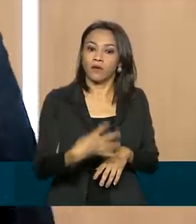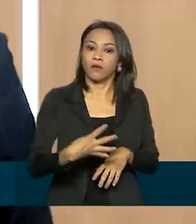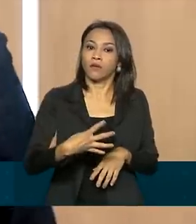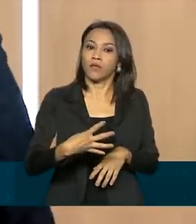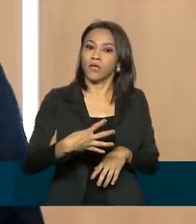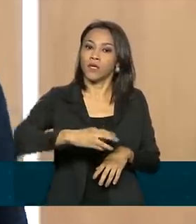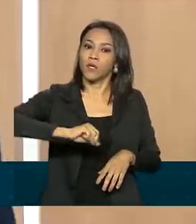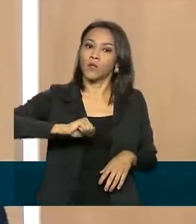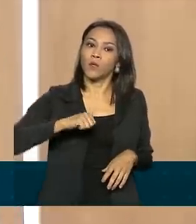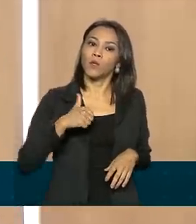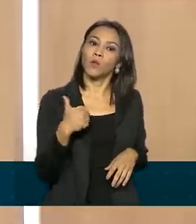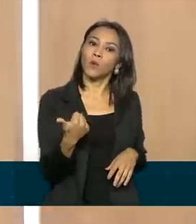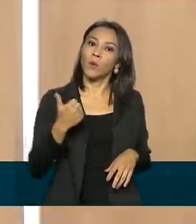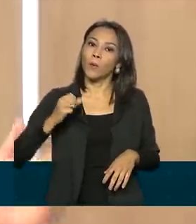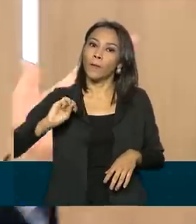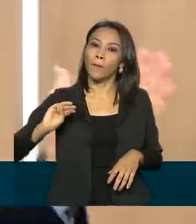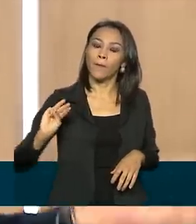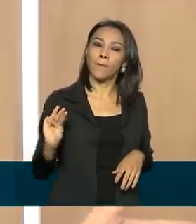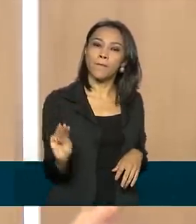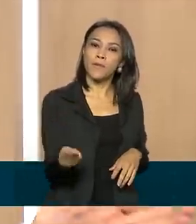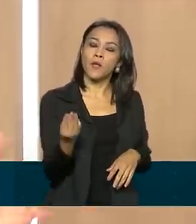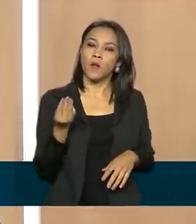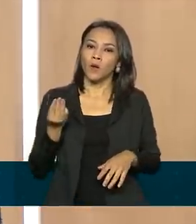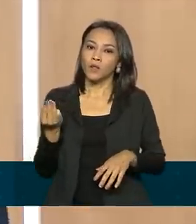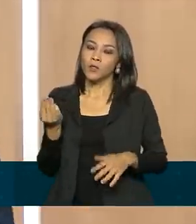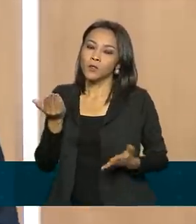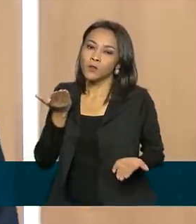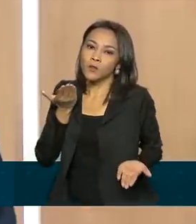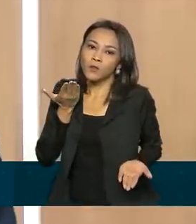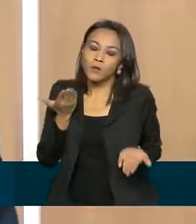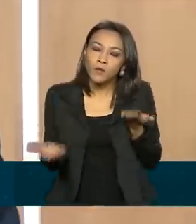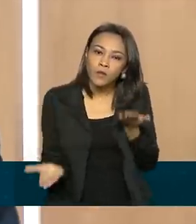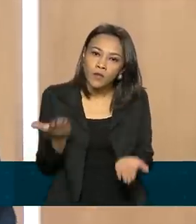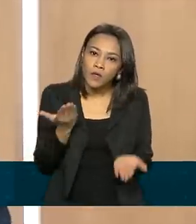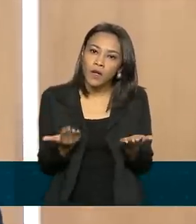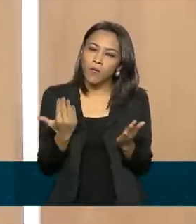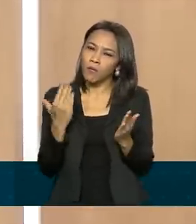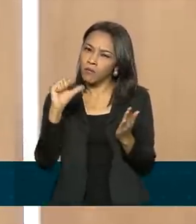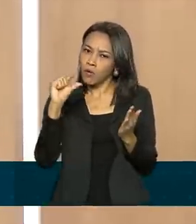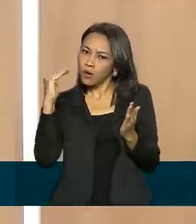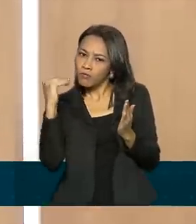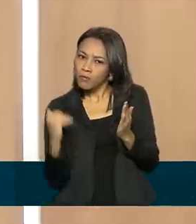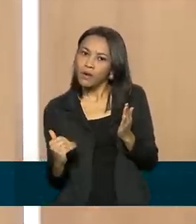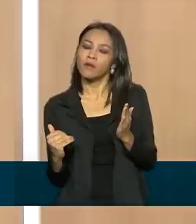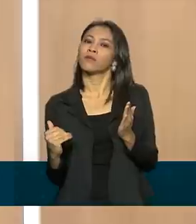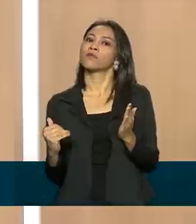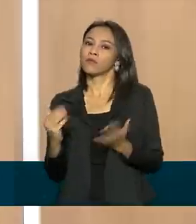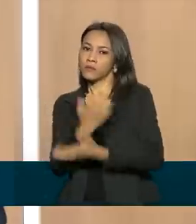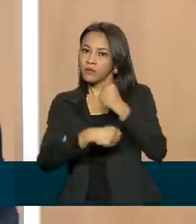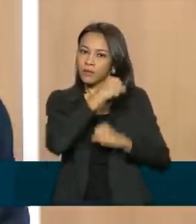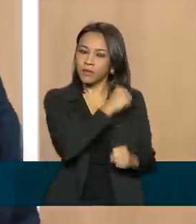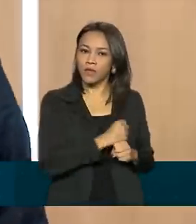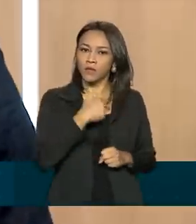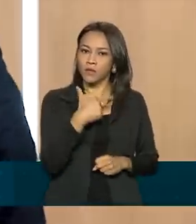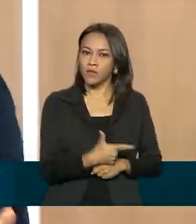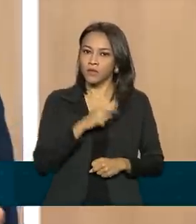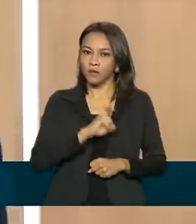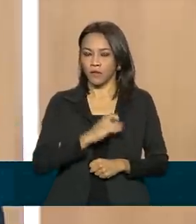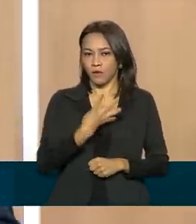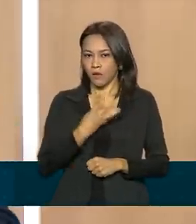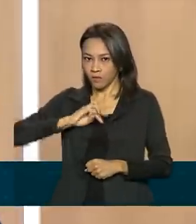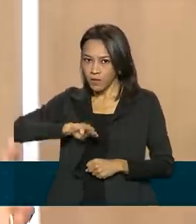toneladas, um pouco abaixo da produção de 2020, que foram 254 milhões.